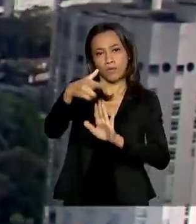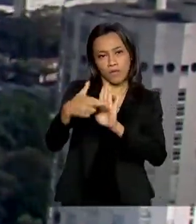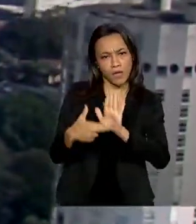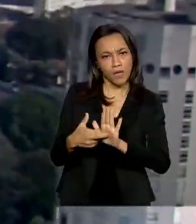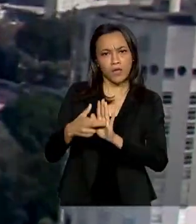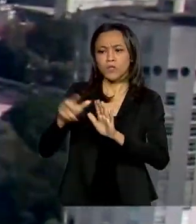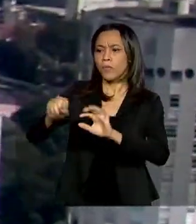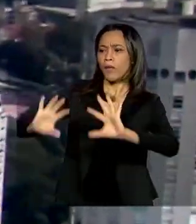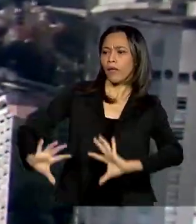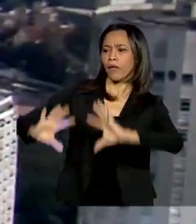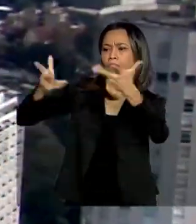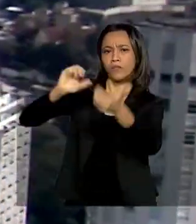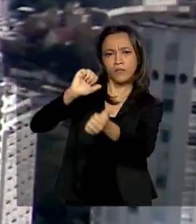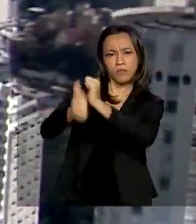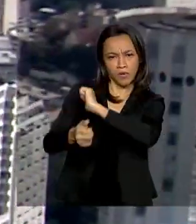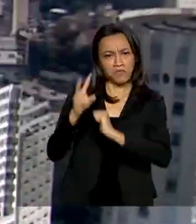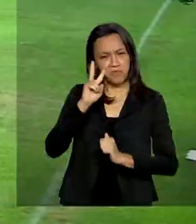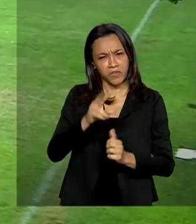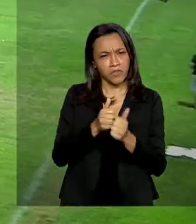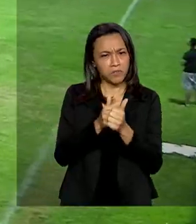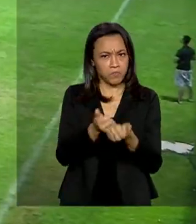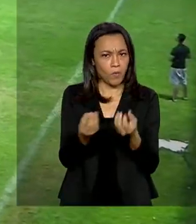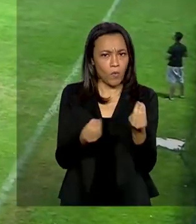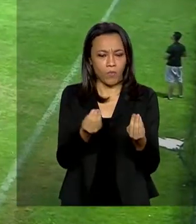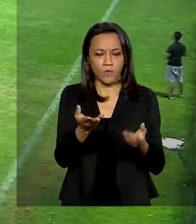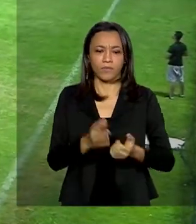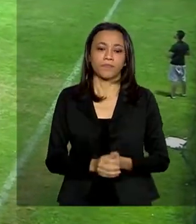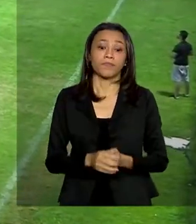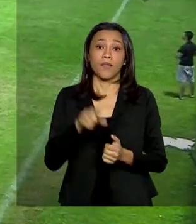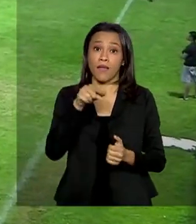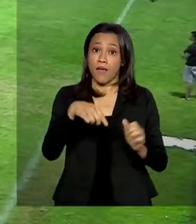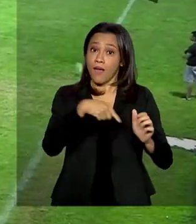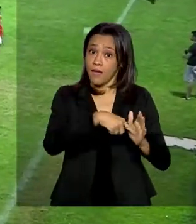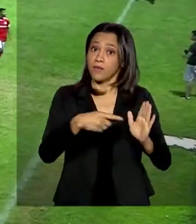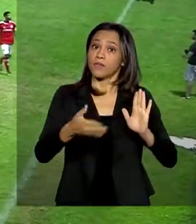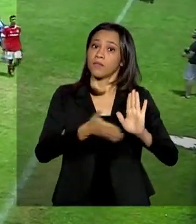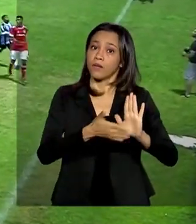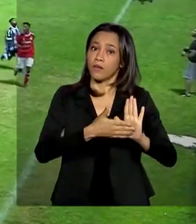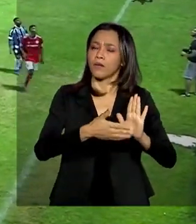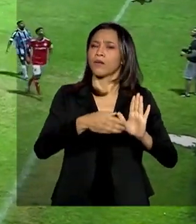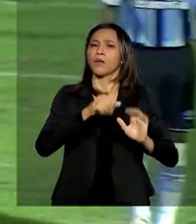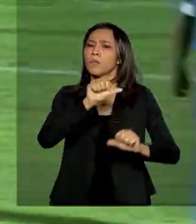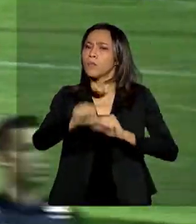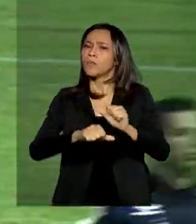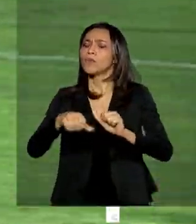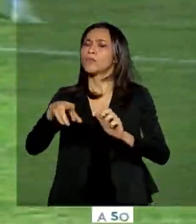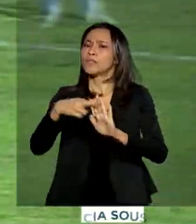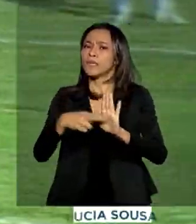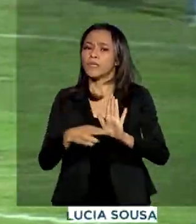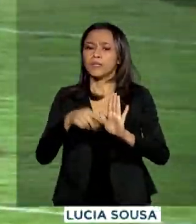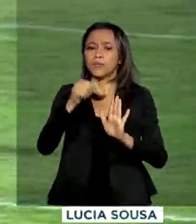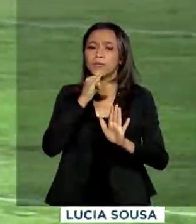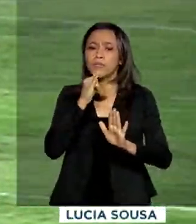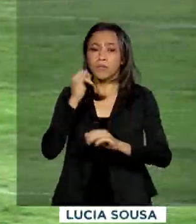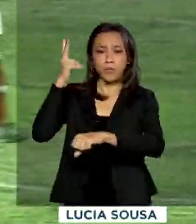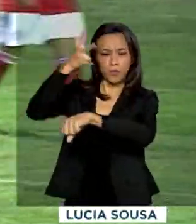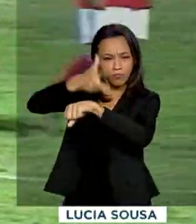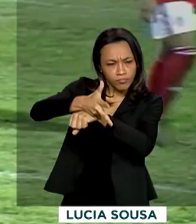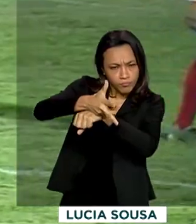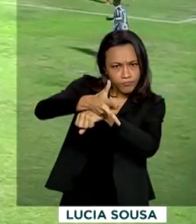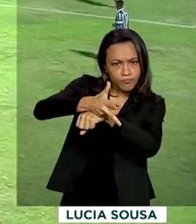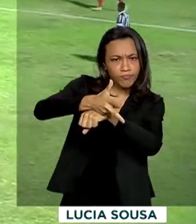esportivos. Veja o que mudou. A medida altera a forma como os direitos de transmissão de eventos esportivos serão